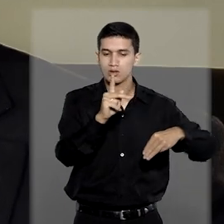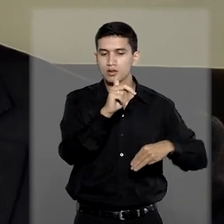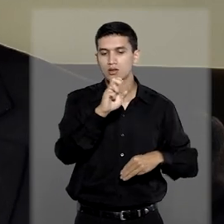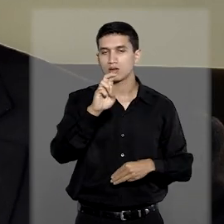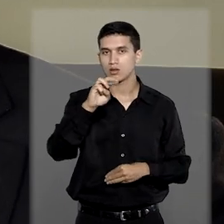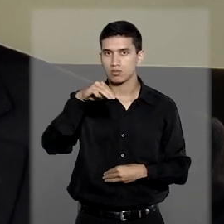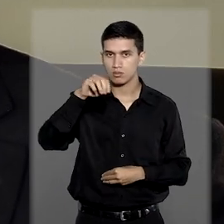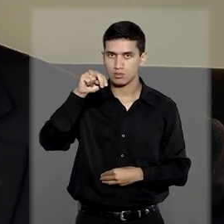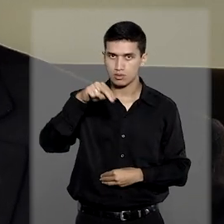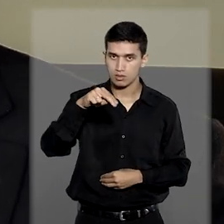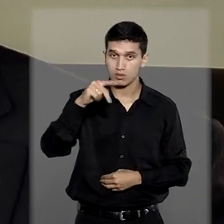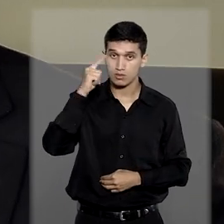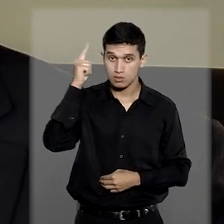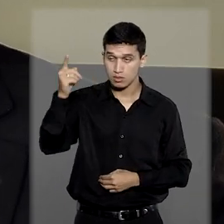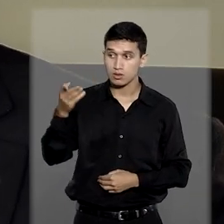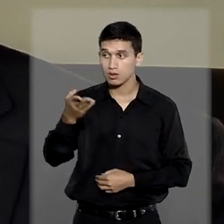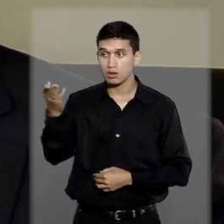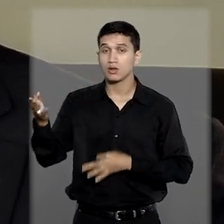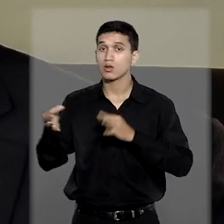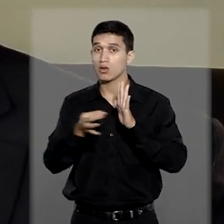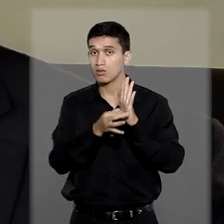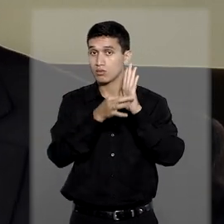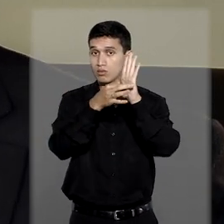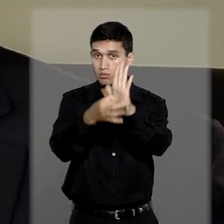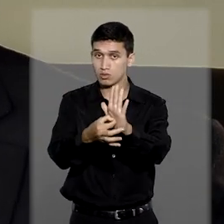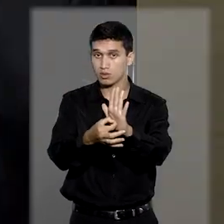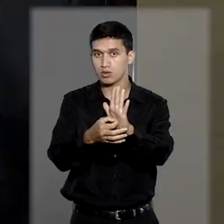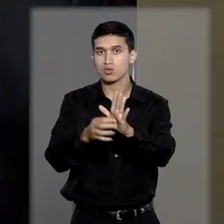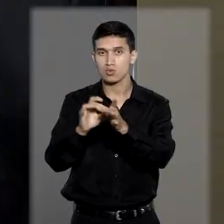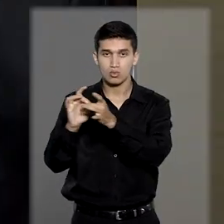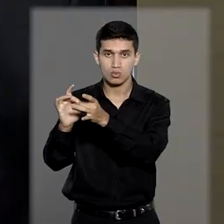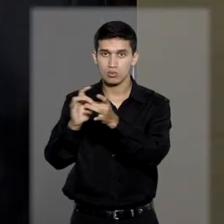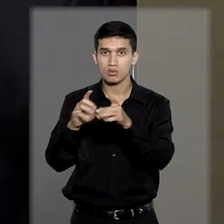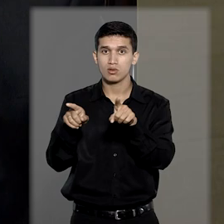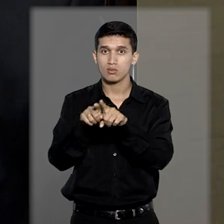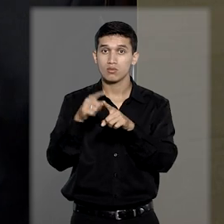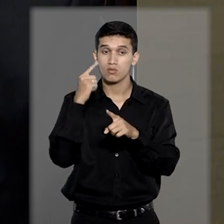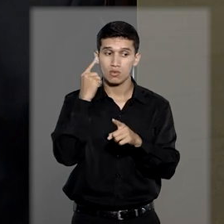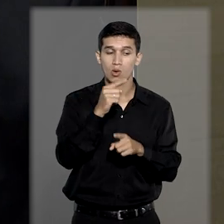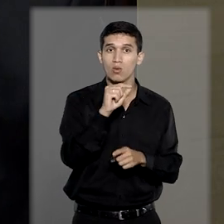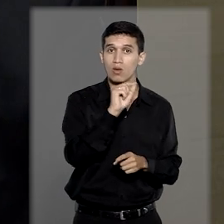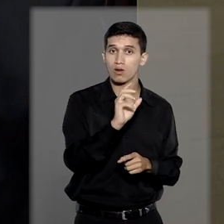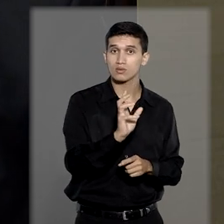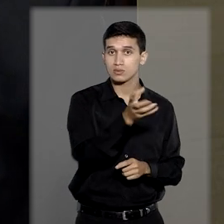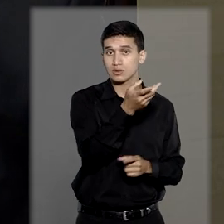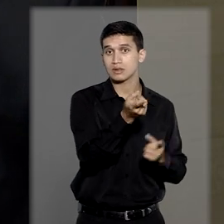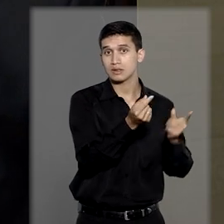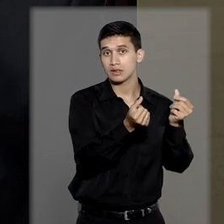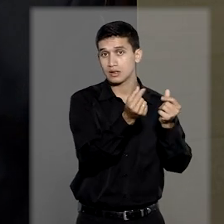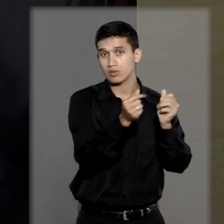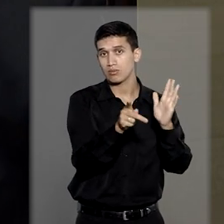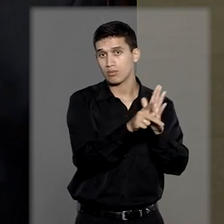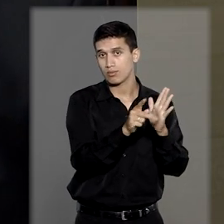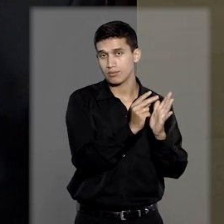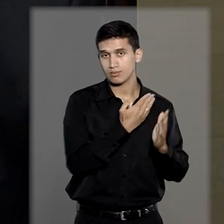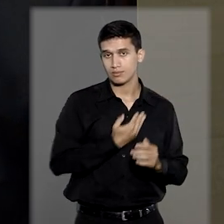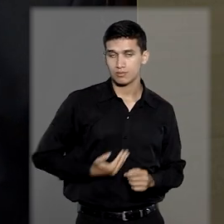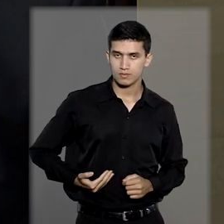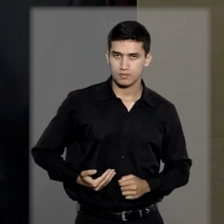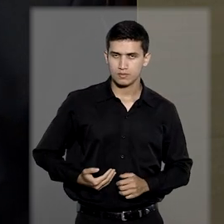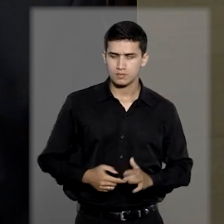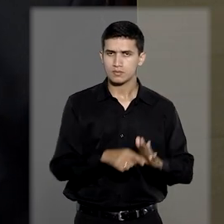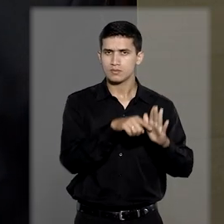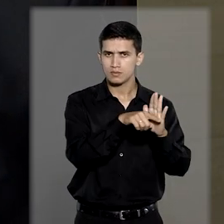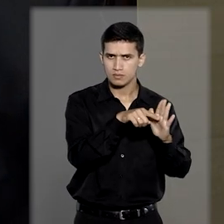levou em consideração os argumentos da União e o potencial impacto para os cofres públicos. Em análise preliminar,